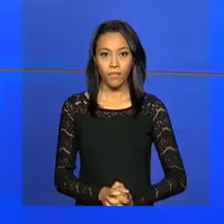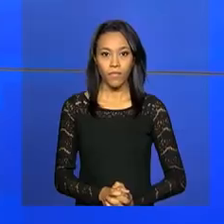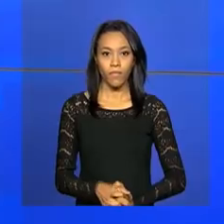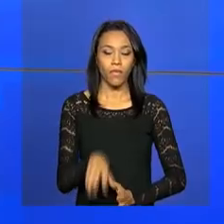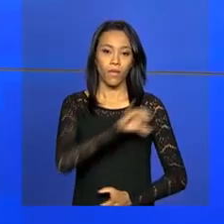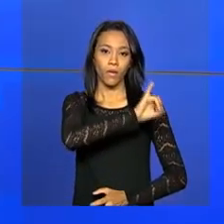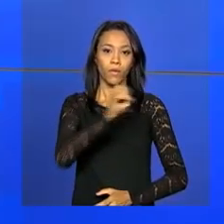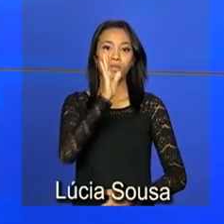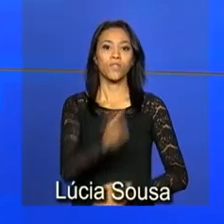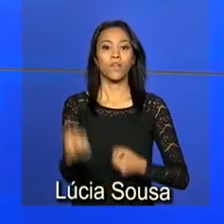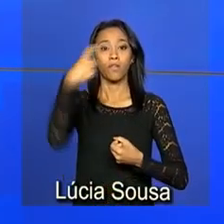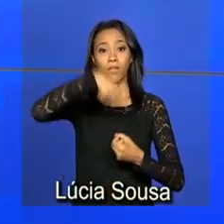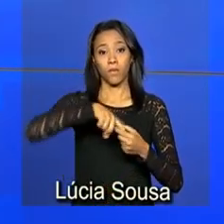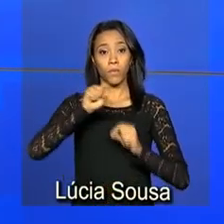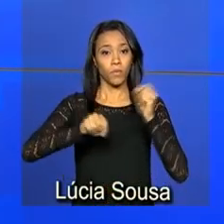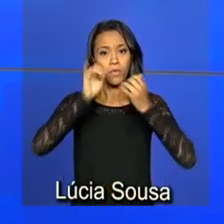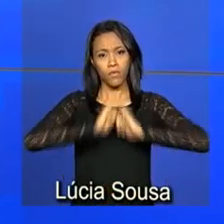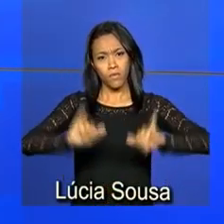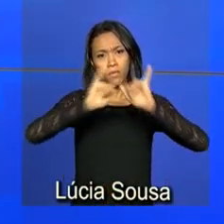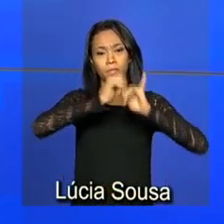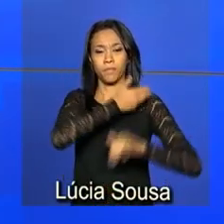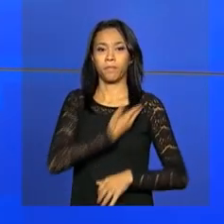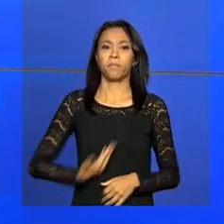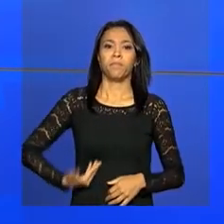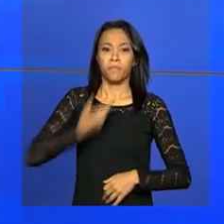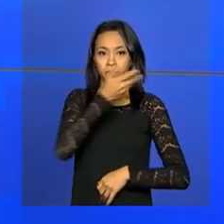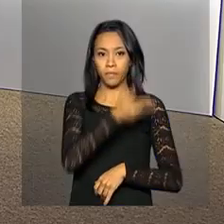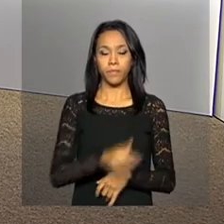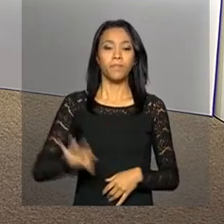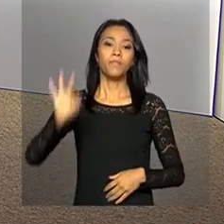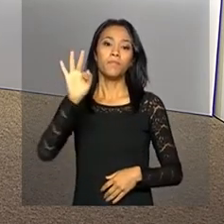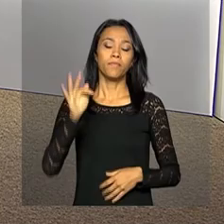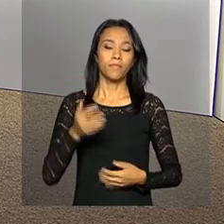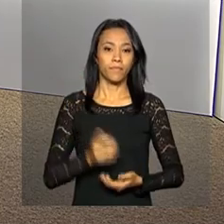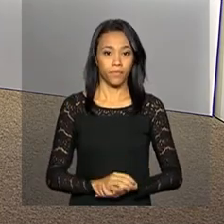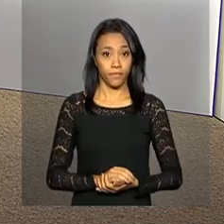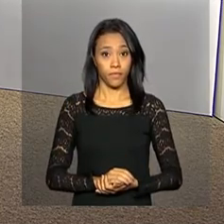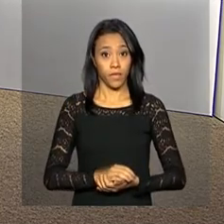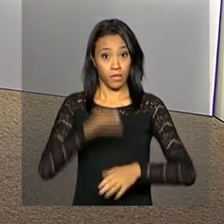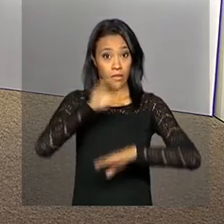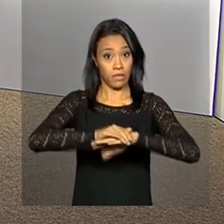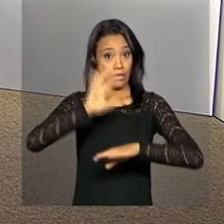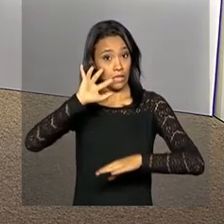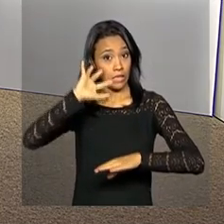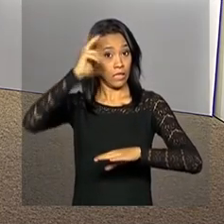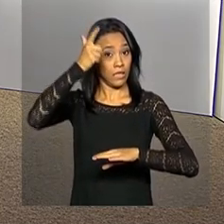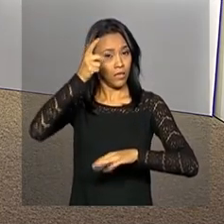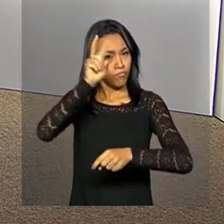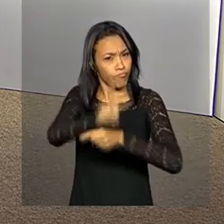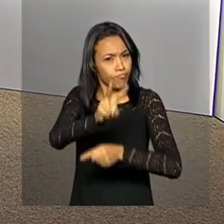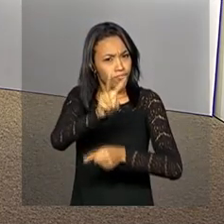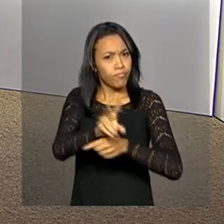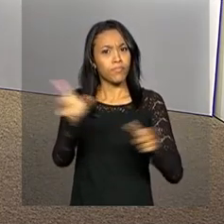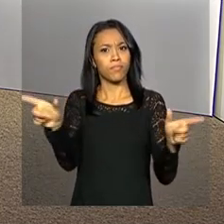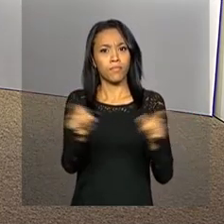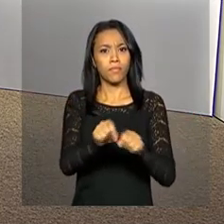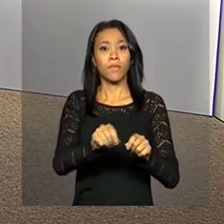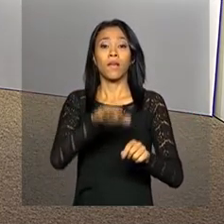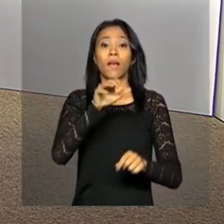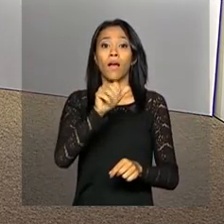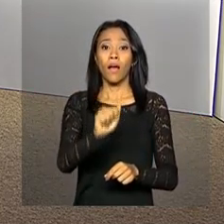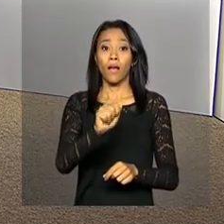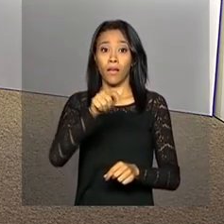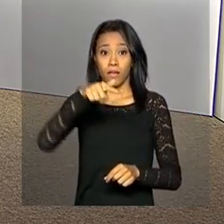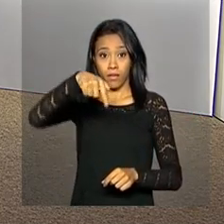Olá, estamos no ar com as notícias do governo federal. Uma decisão provisória da Agência Nacional